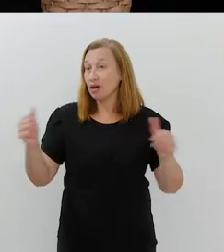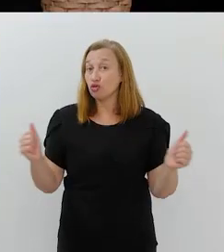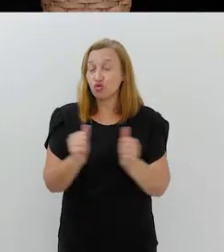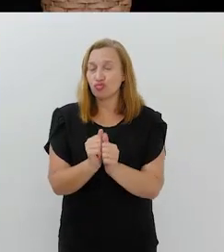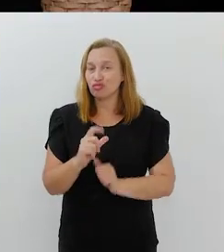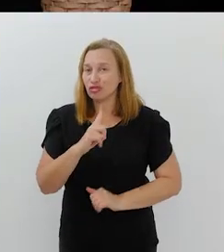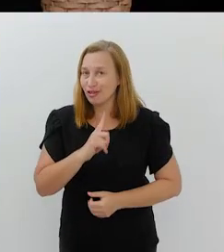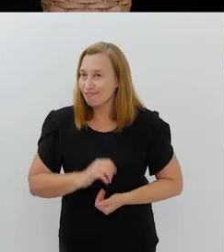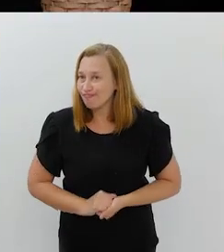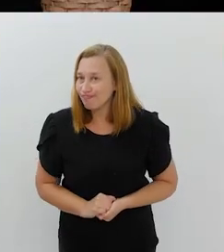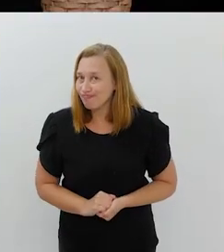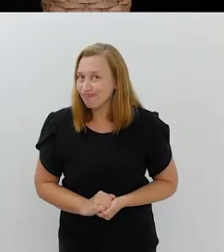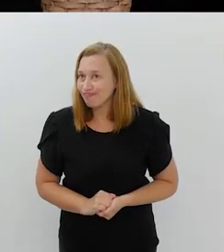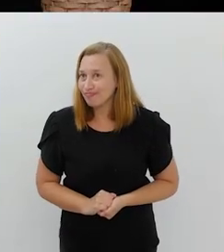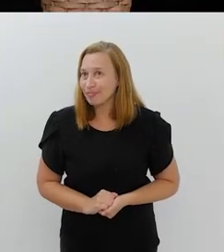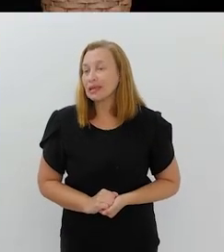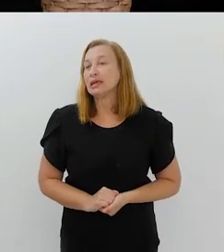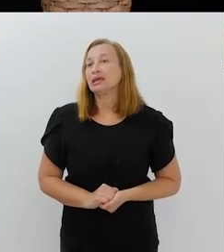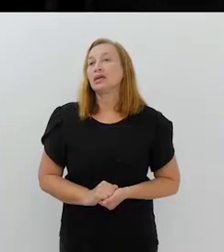Tem que estar junto.